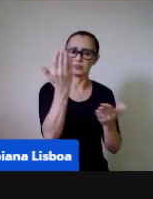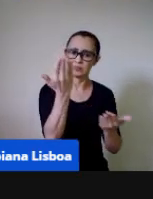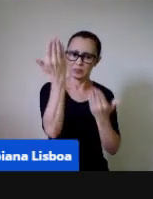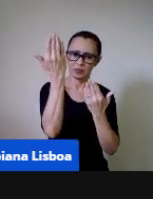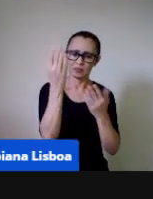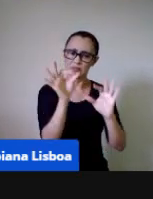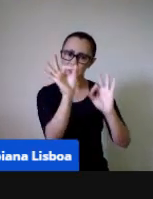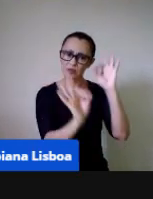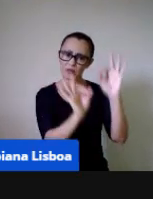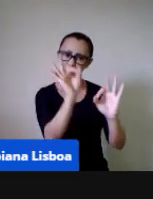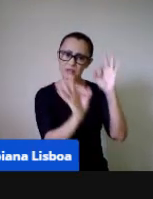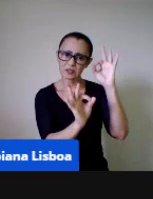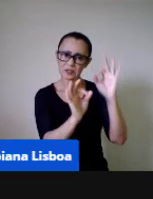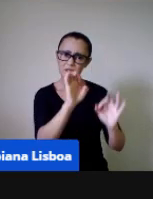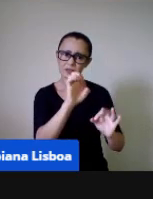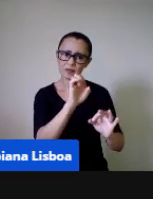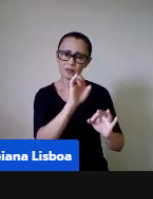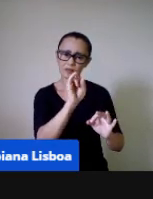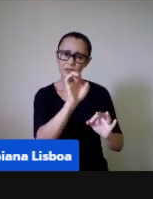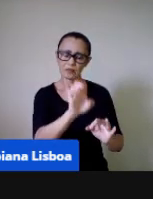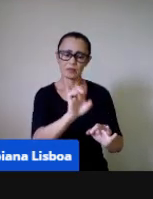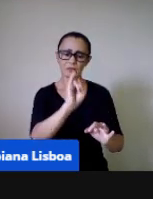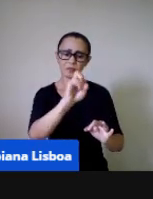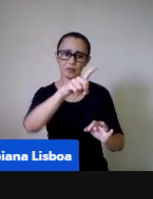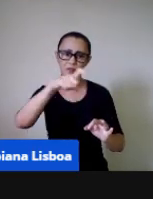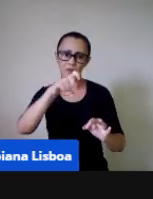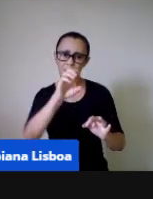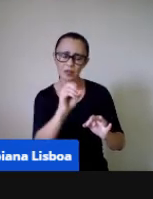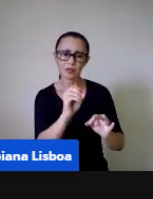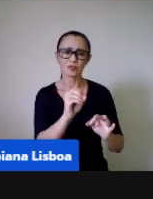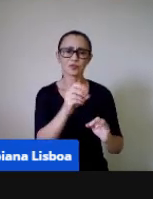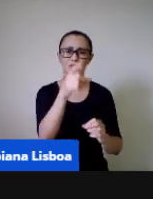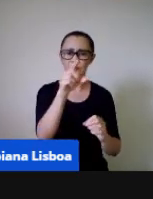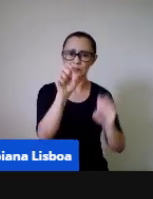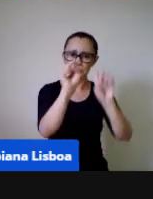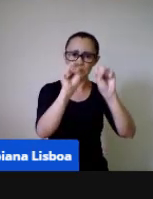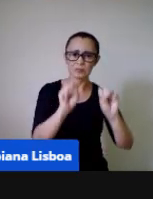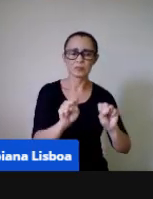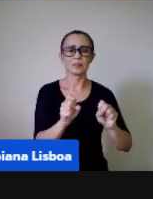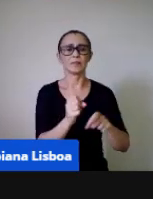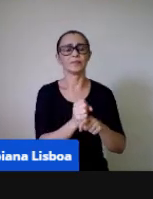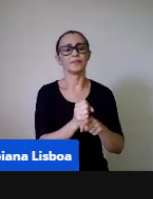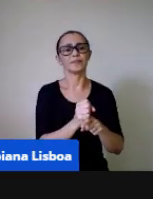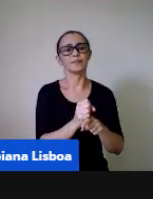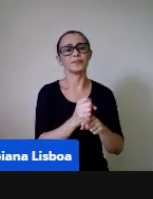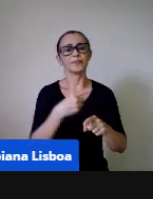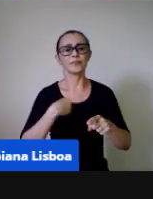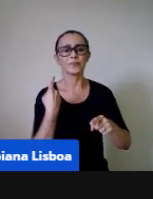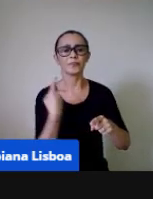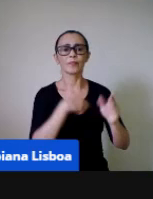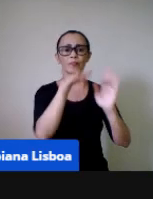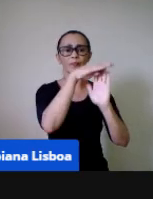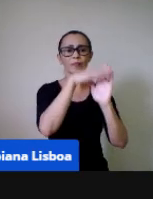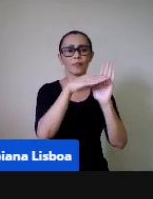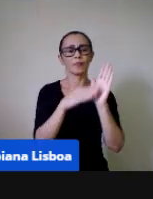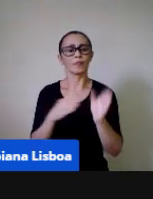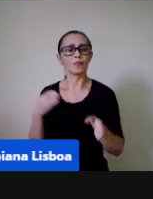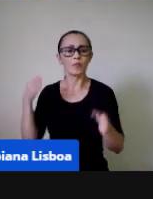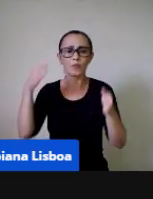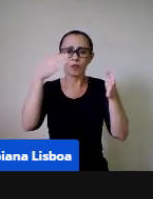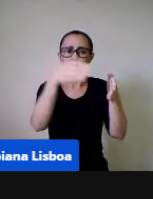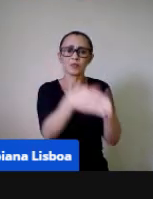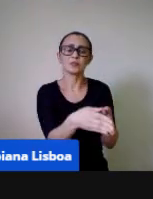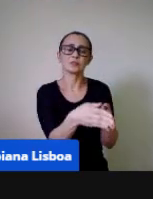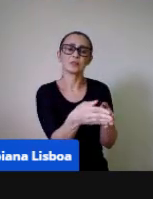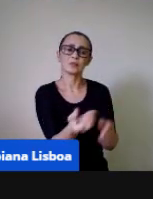os eixos de números e sistema de numeração, a gente, estão elencados objetivos relativo aos